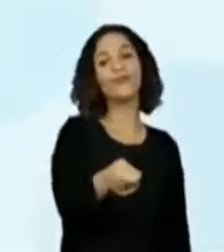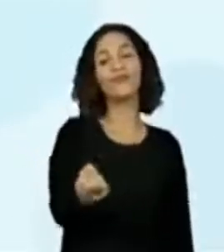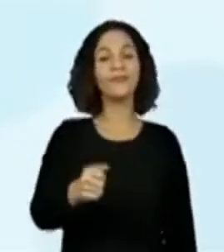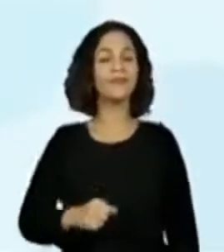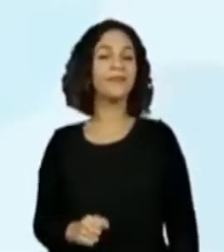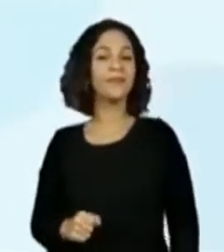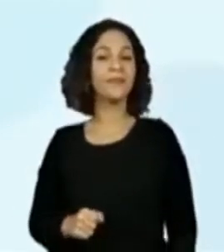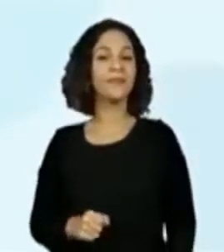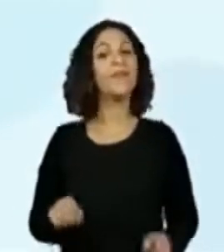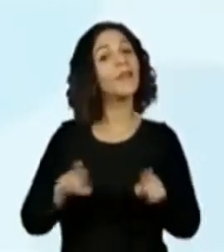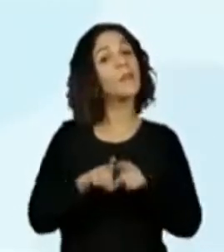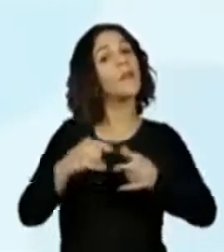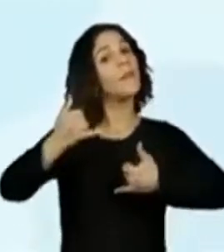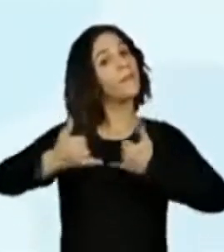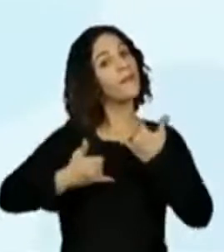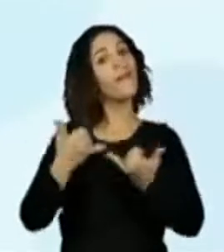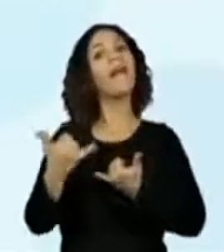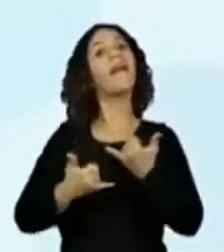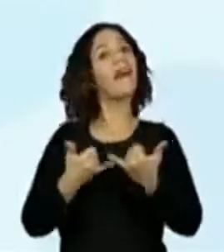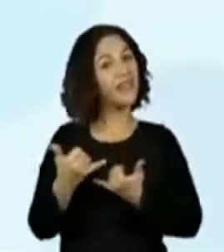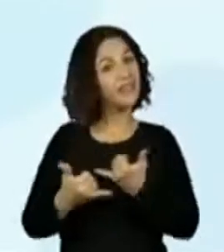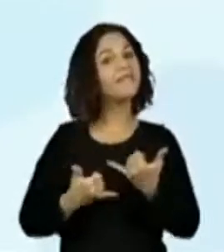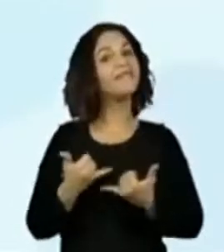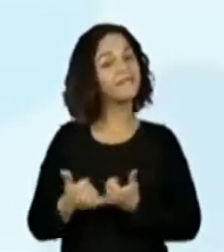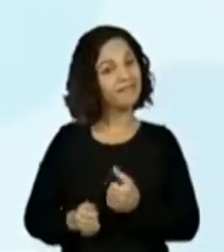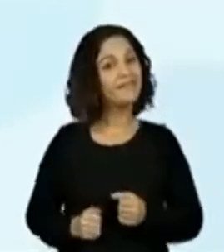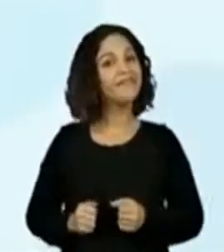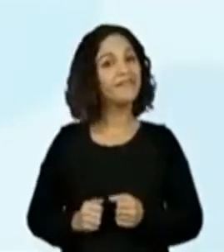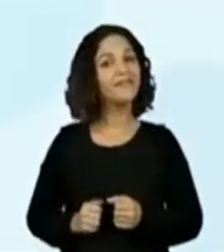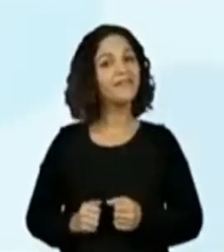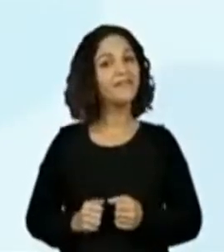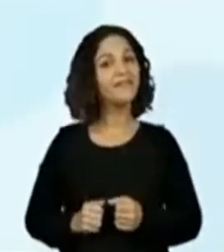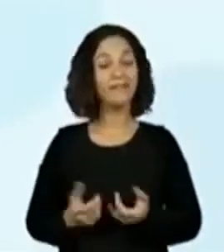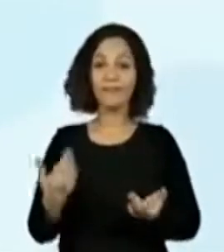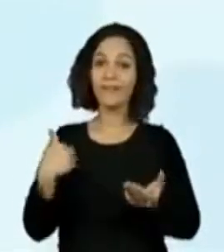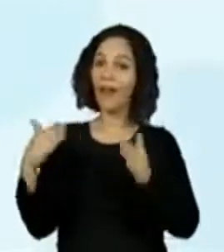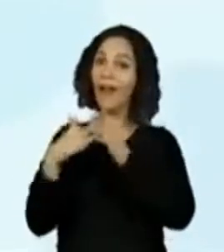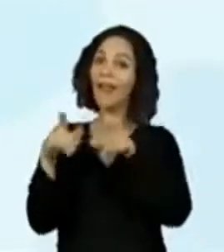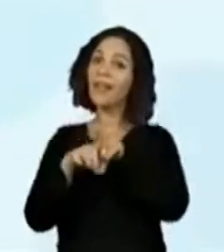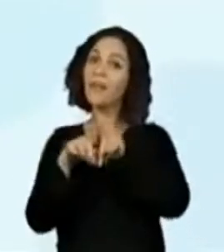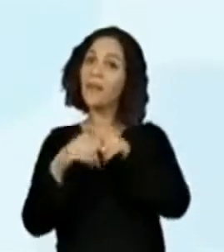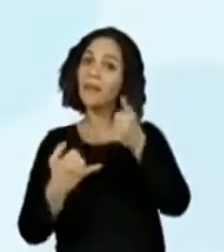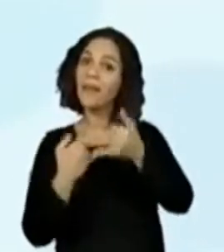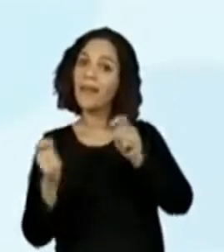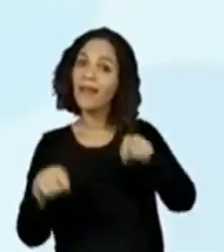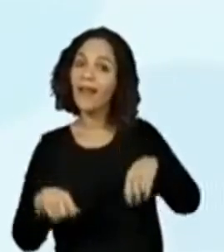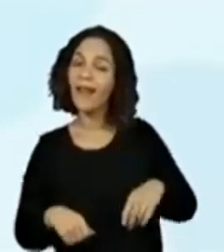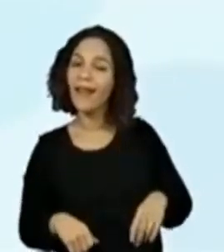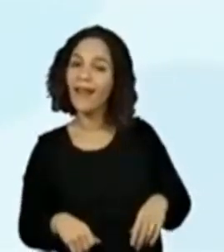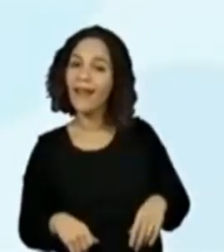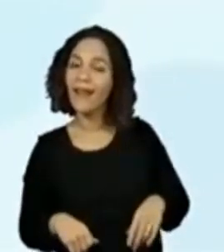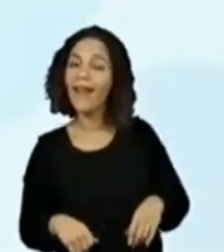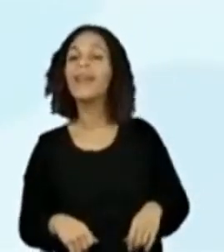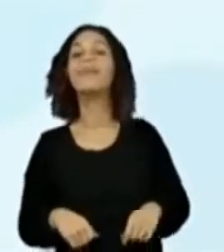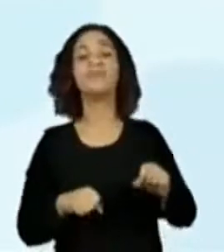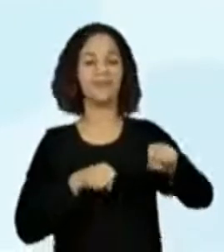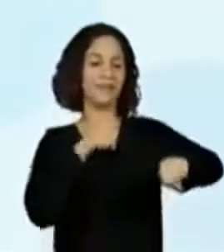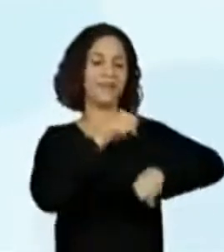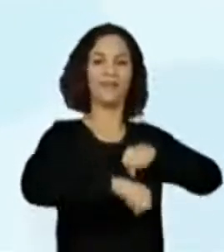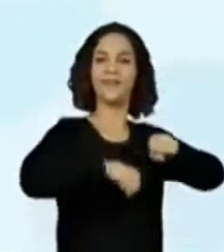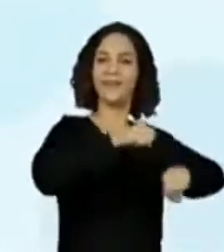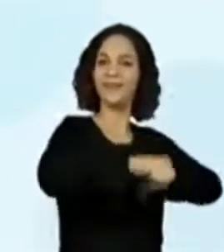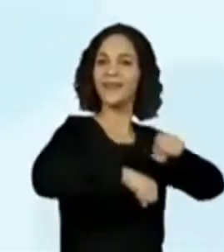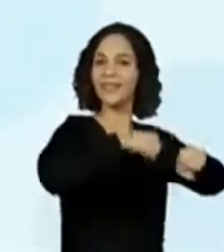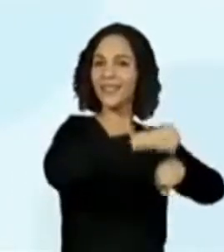Nós brincamos, olha! Lá na nossa casa, nós também brincamos. Andamos de